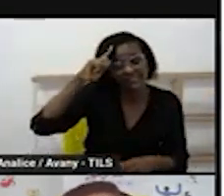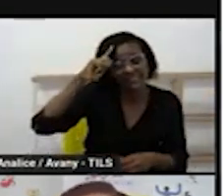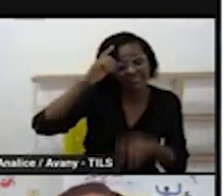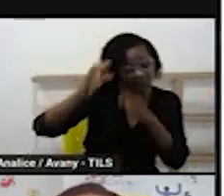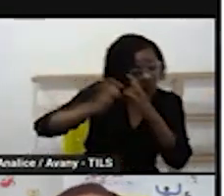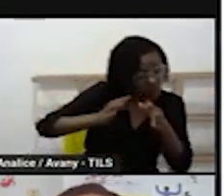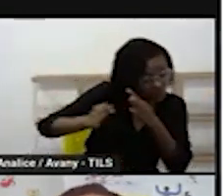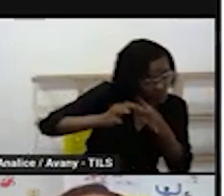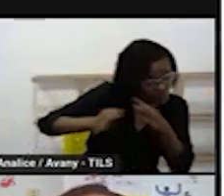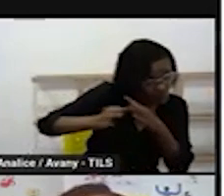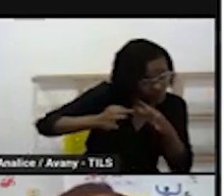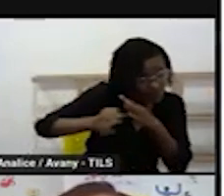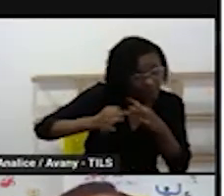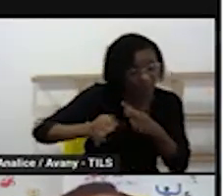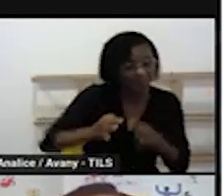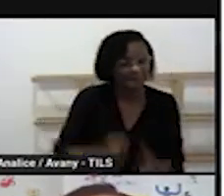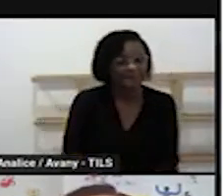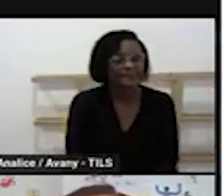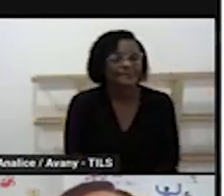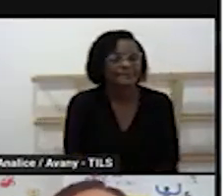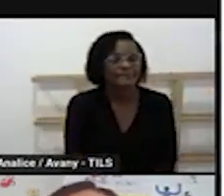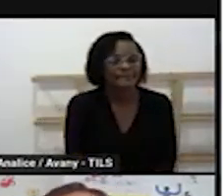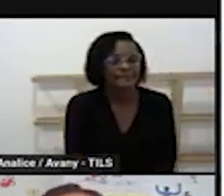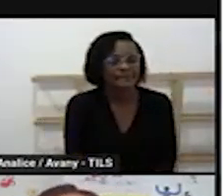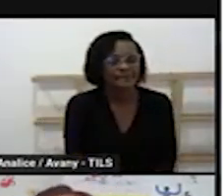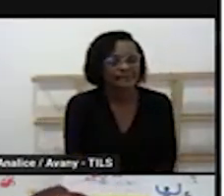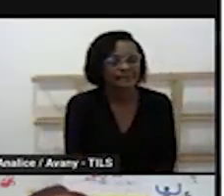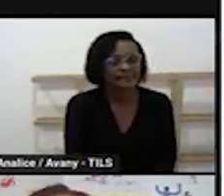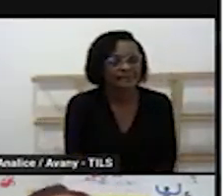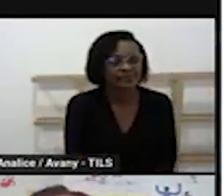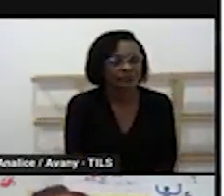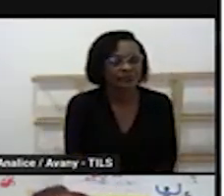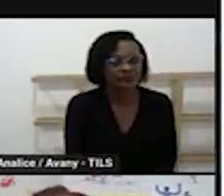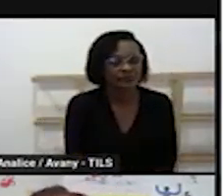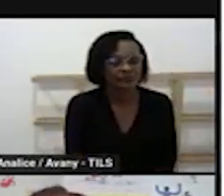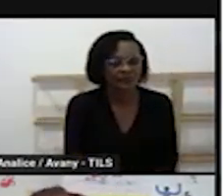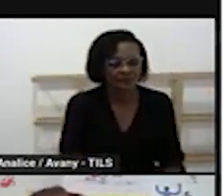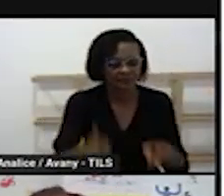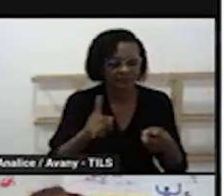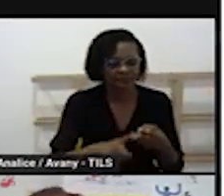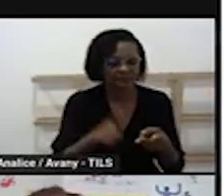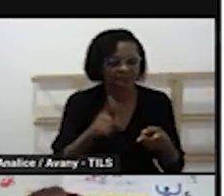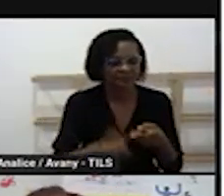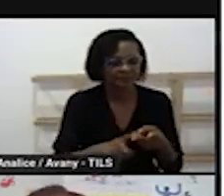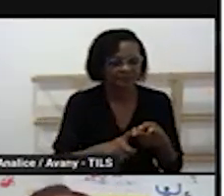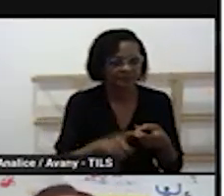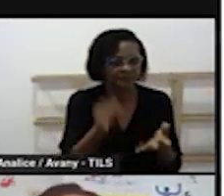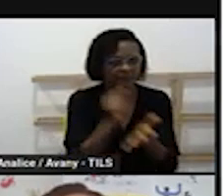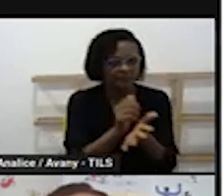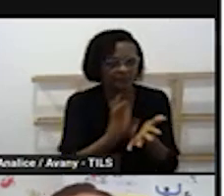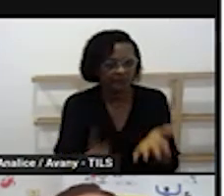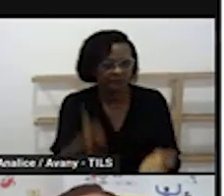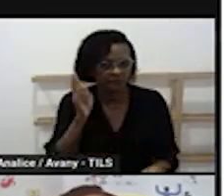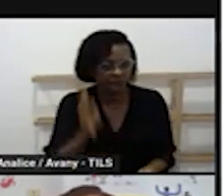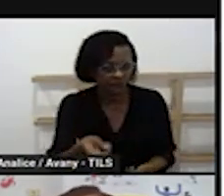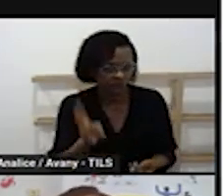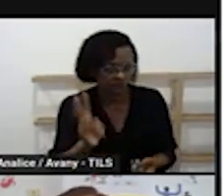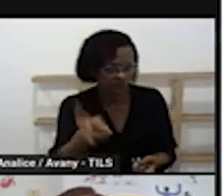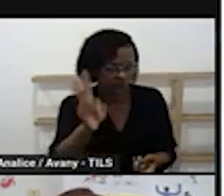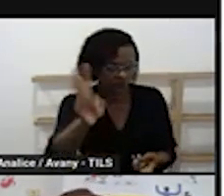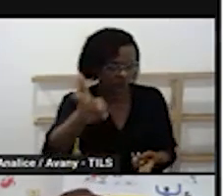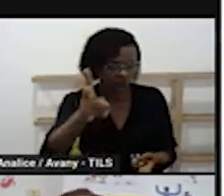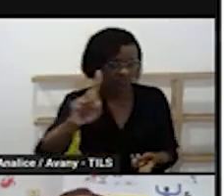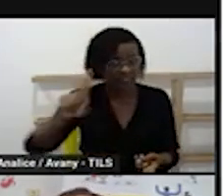intencionalidade tá bom? e aí entra a segunda experiência que é a atividade permanente a organização e a